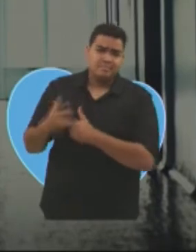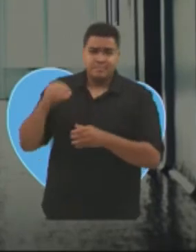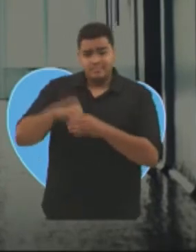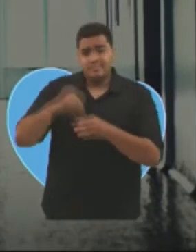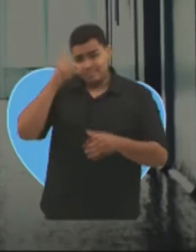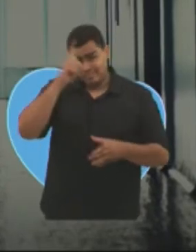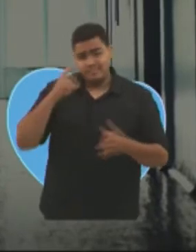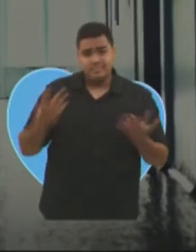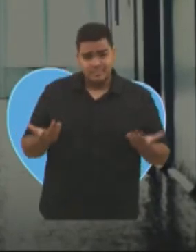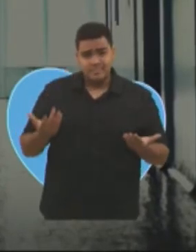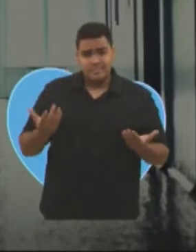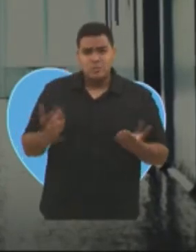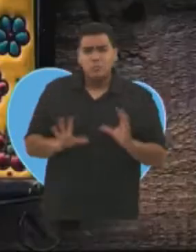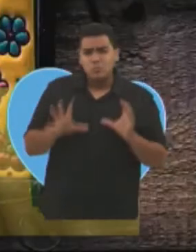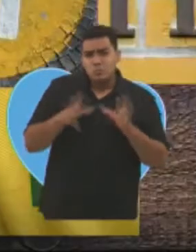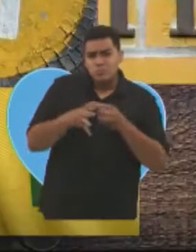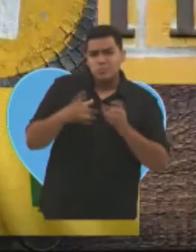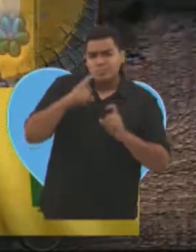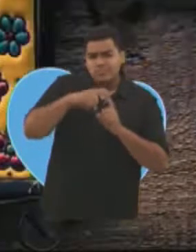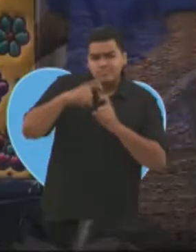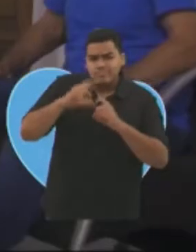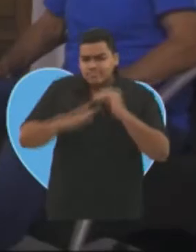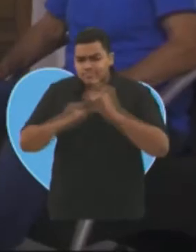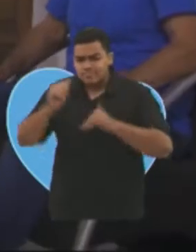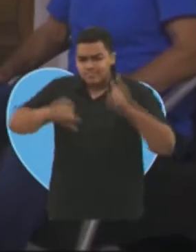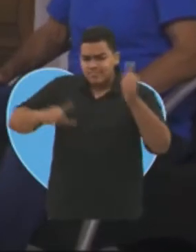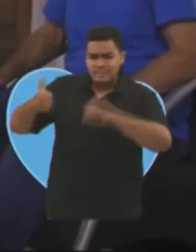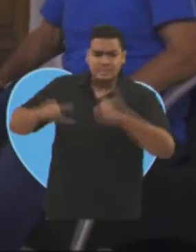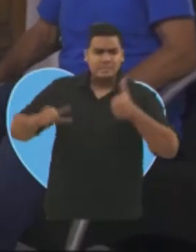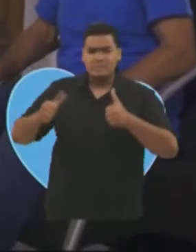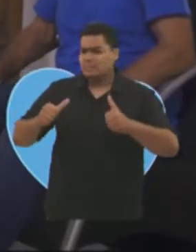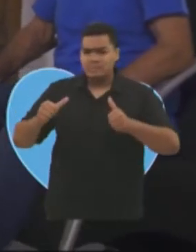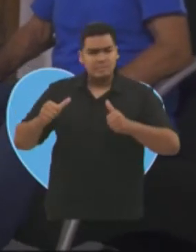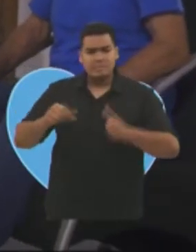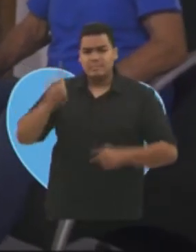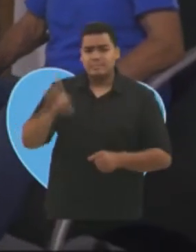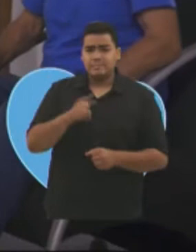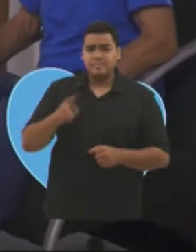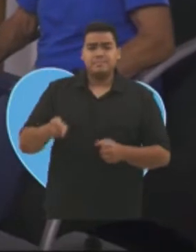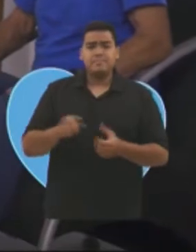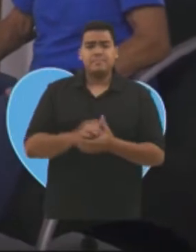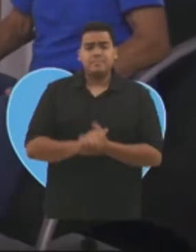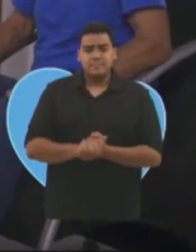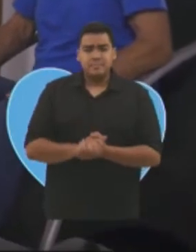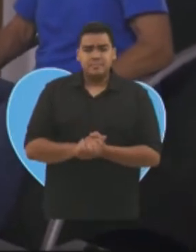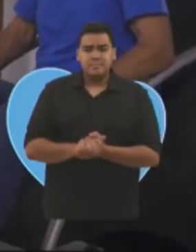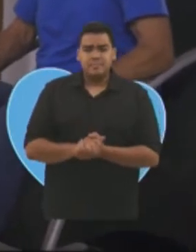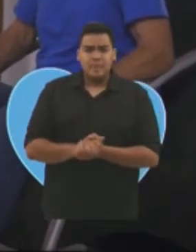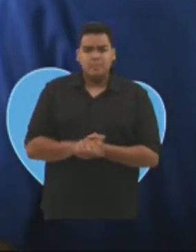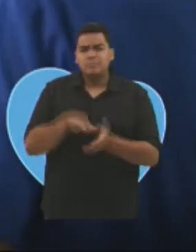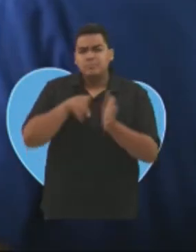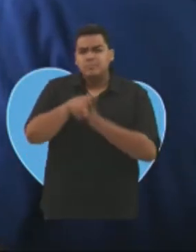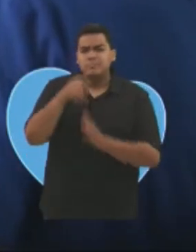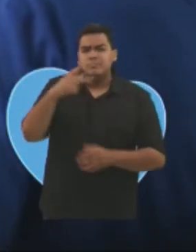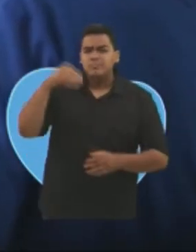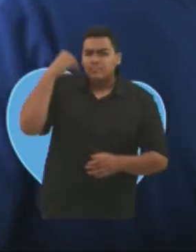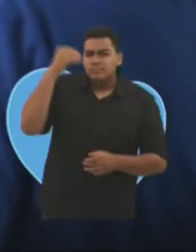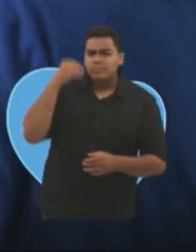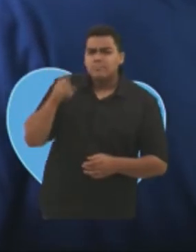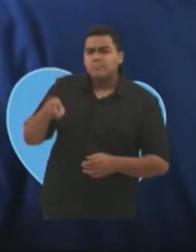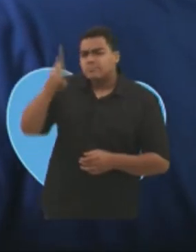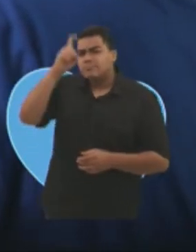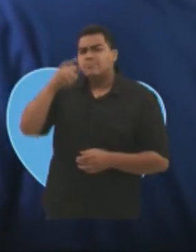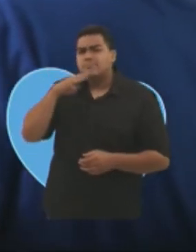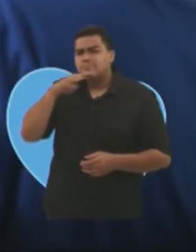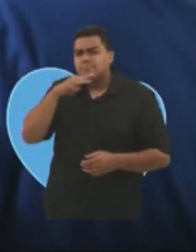e chegou a interditar o bloco cirúrgico. Saber da sua experiência quando você precisou do trauminha. Foi uma